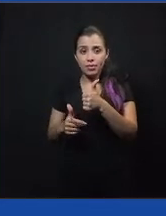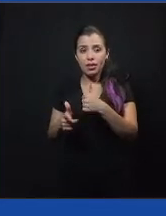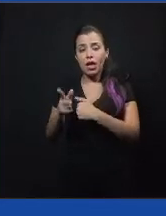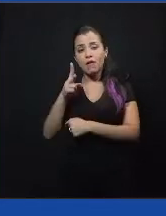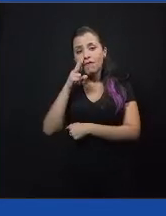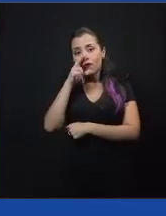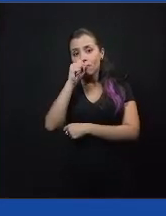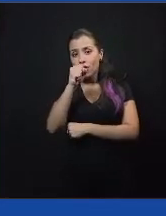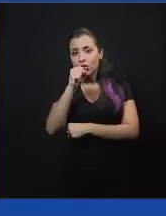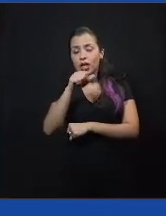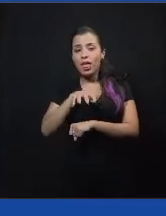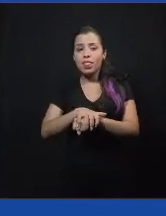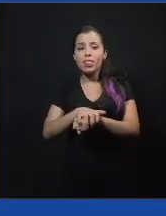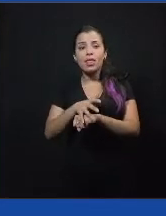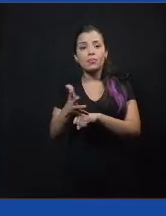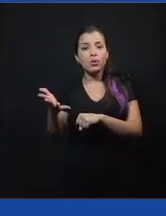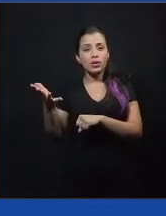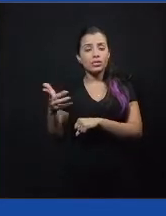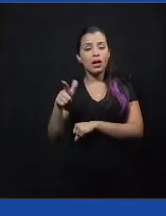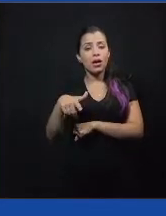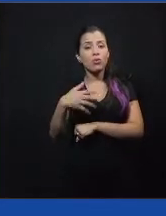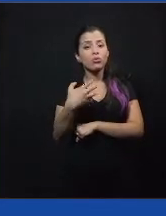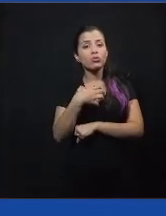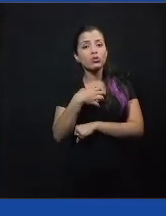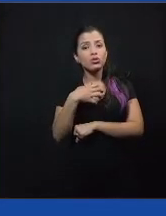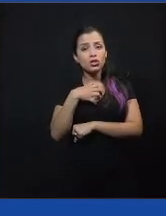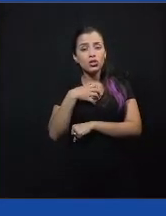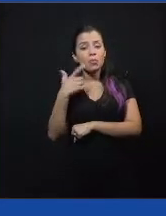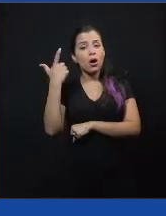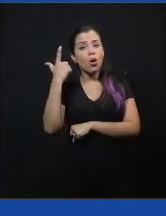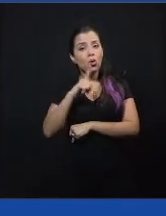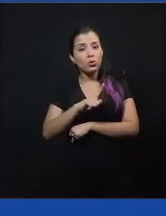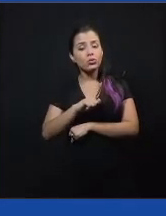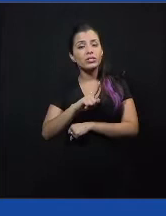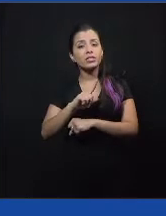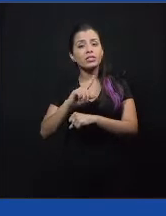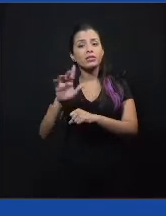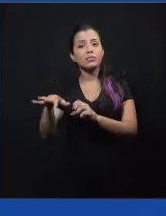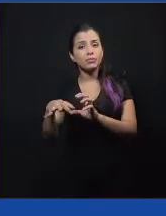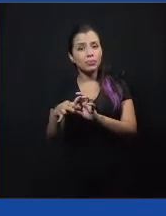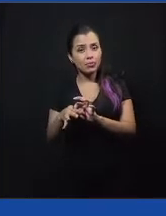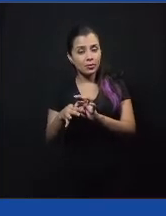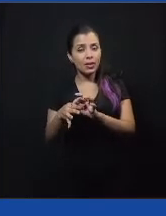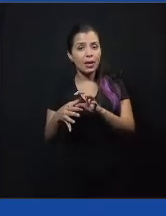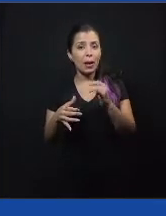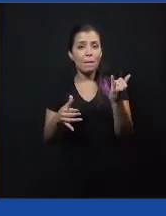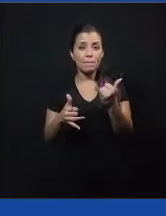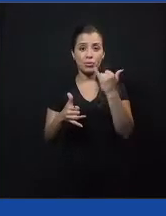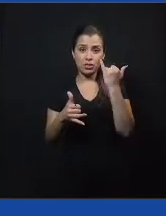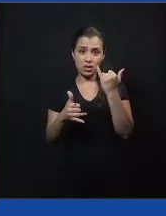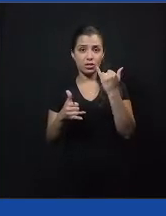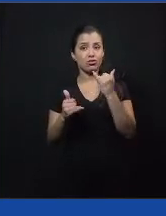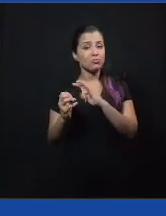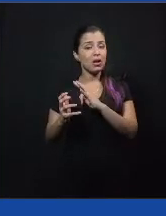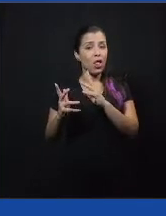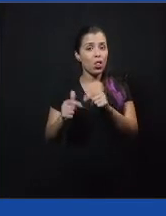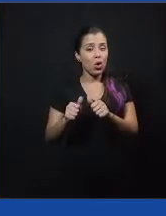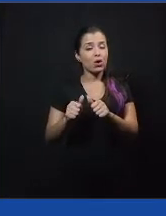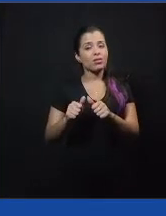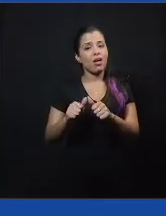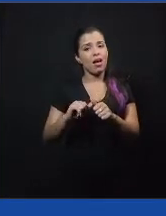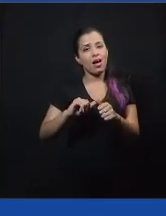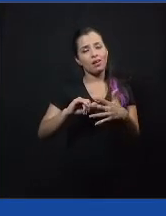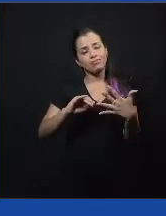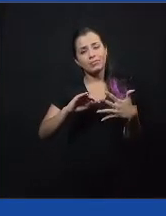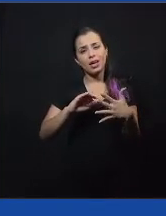a democracia para a gente é um meio para atingir um conjunto de fins fundamentais para a nossa sociedade. Então, nessa